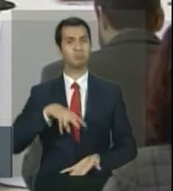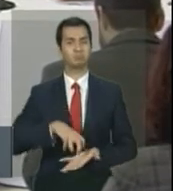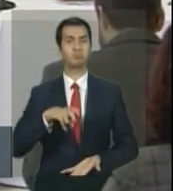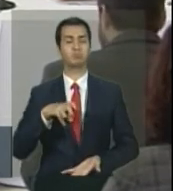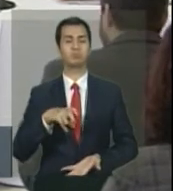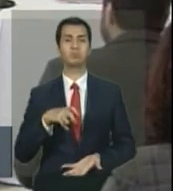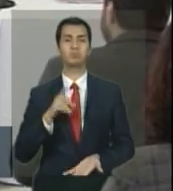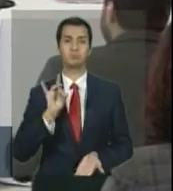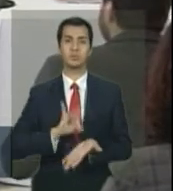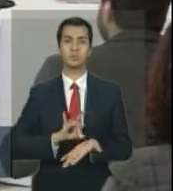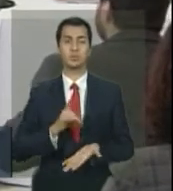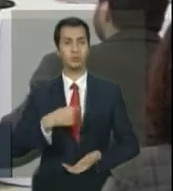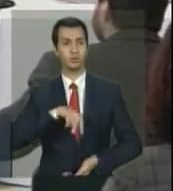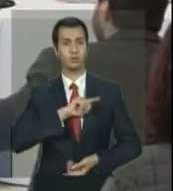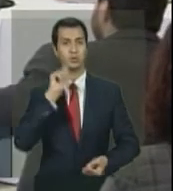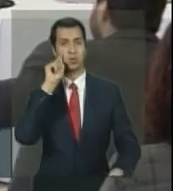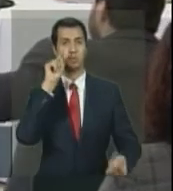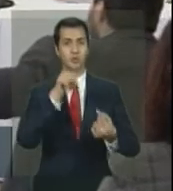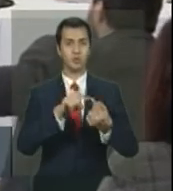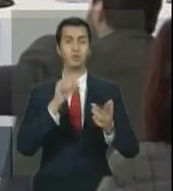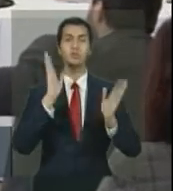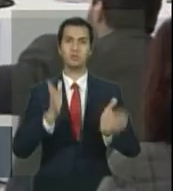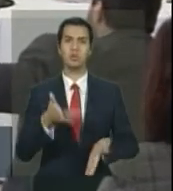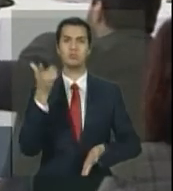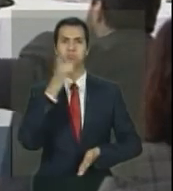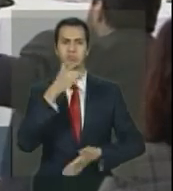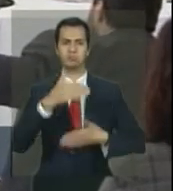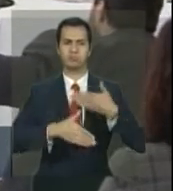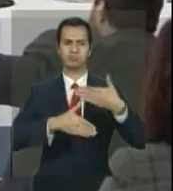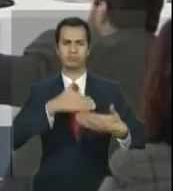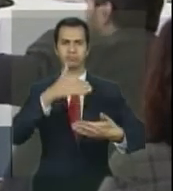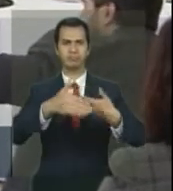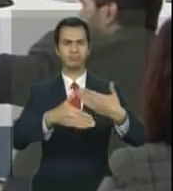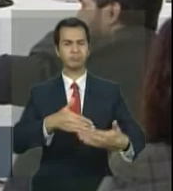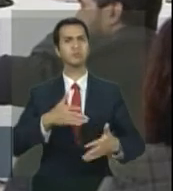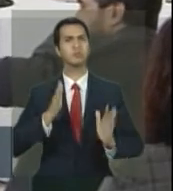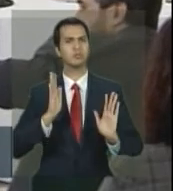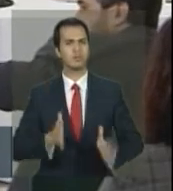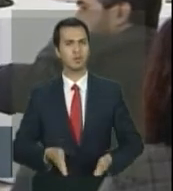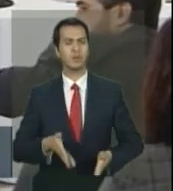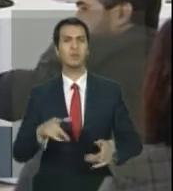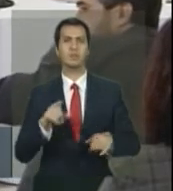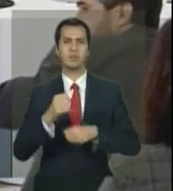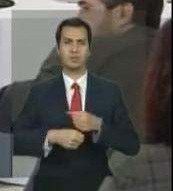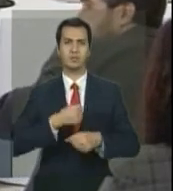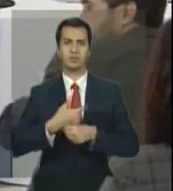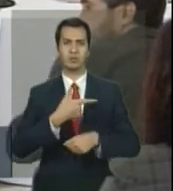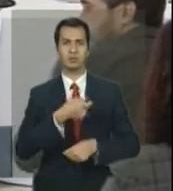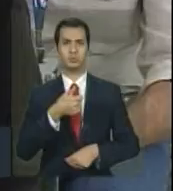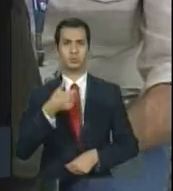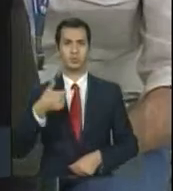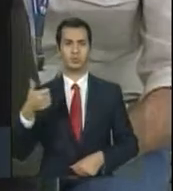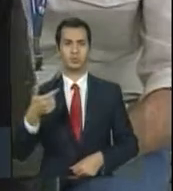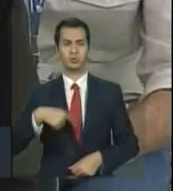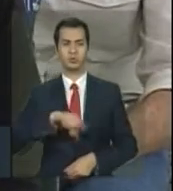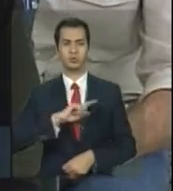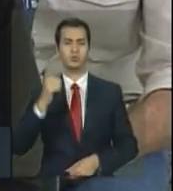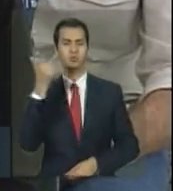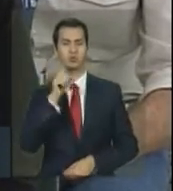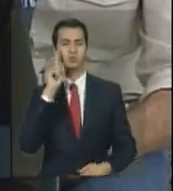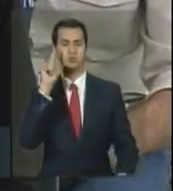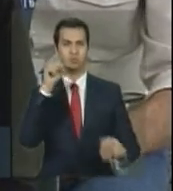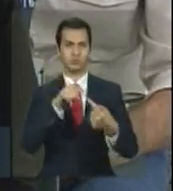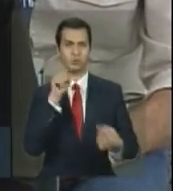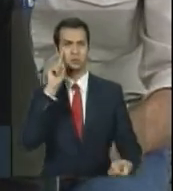várias metas nós conseguimos superar, atingimos as principais metas de 2011, a gente nem conseguiu detalhar